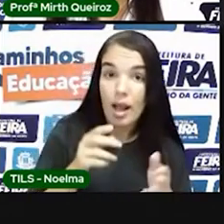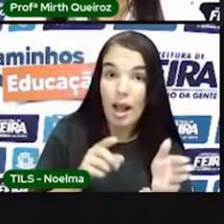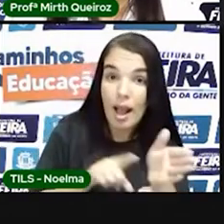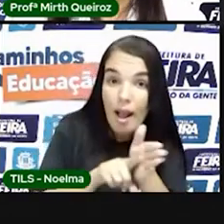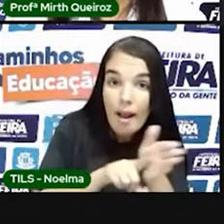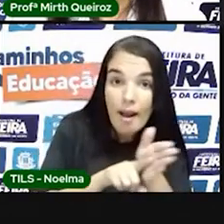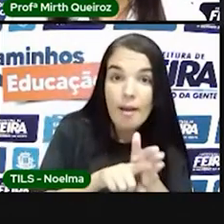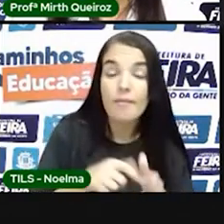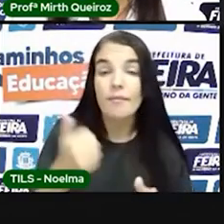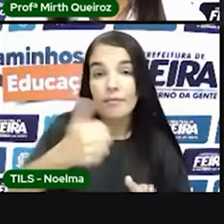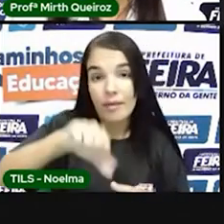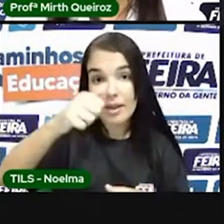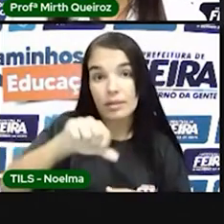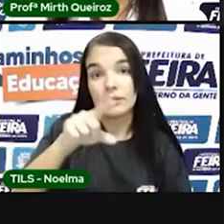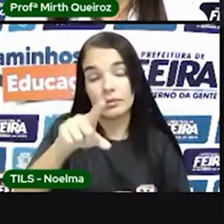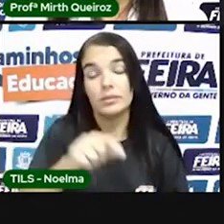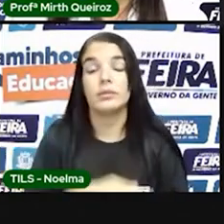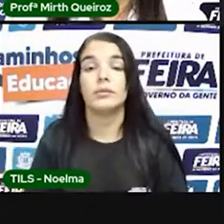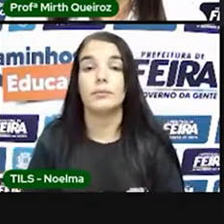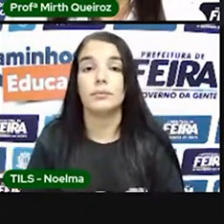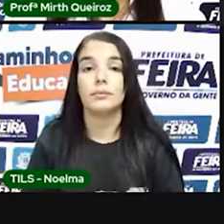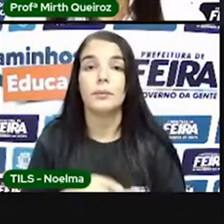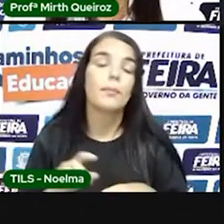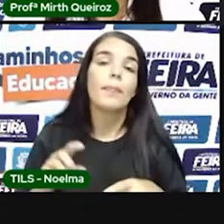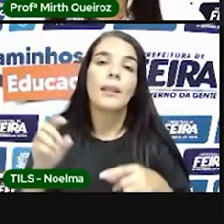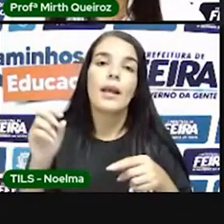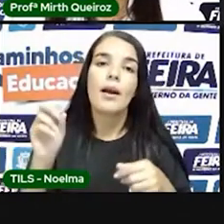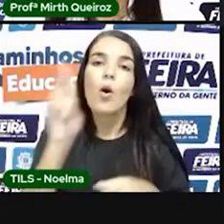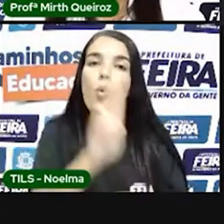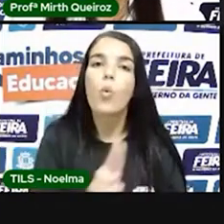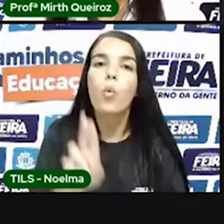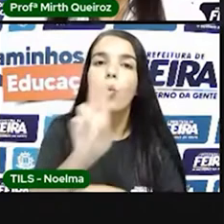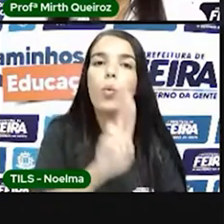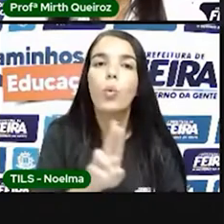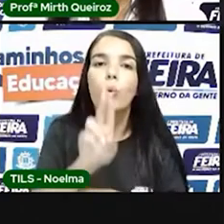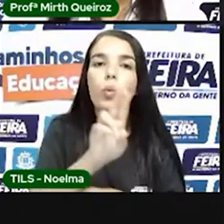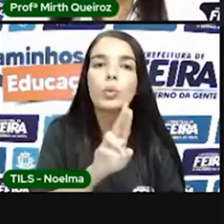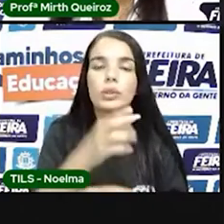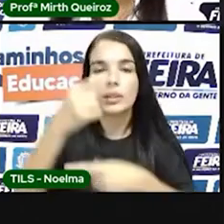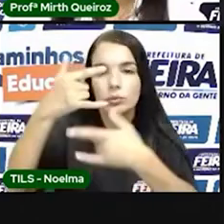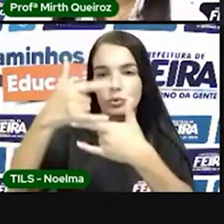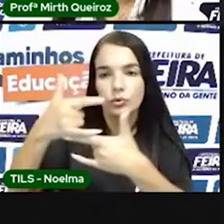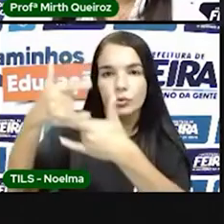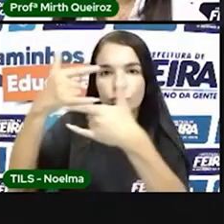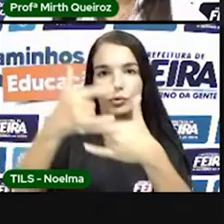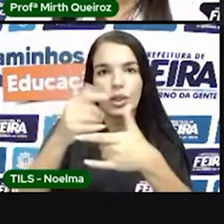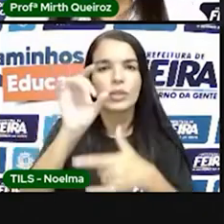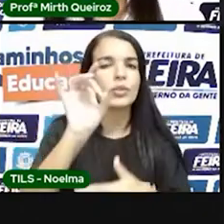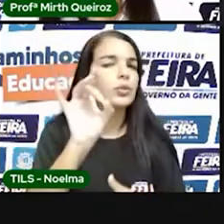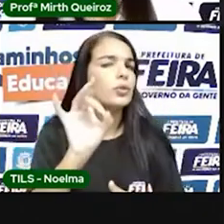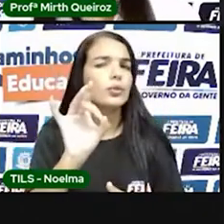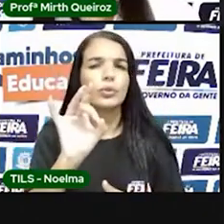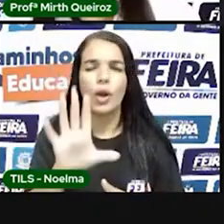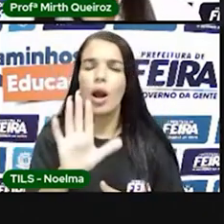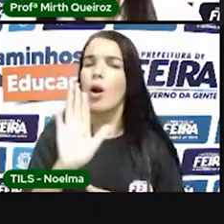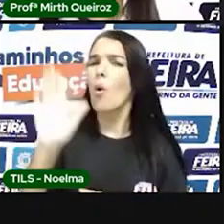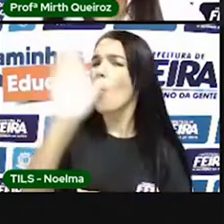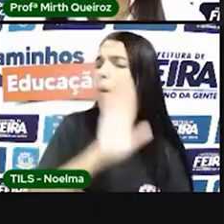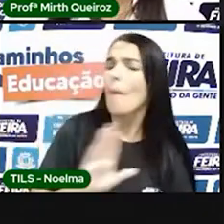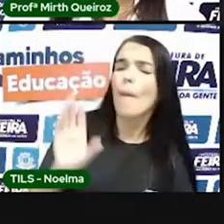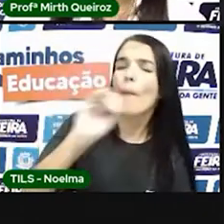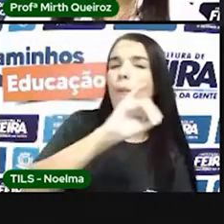partir das suas atividades. Utilizem o chat aqui somente para cumprimentar o